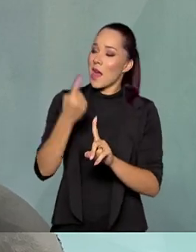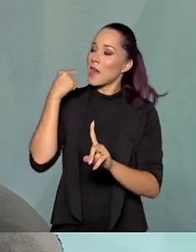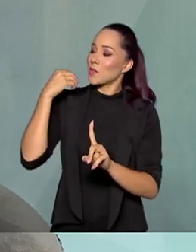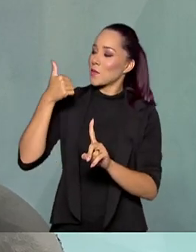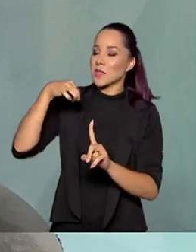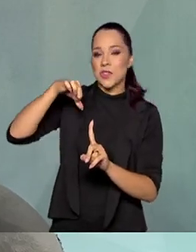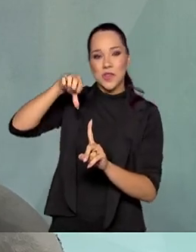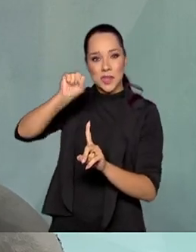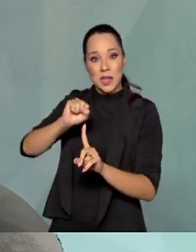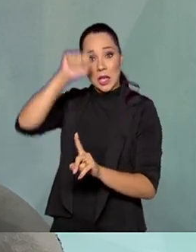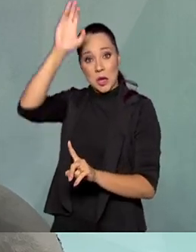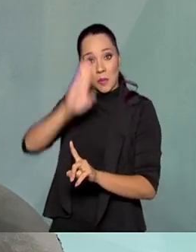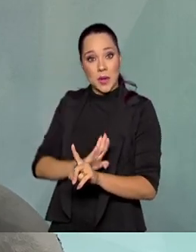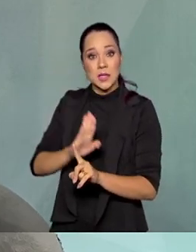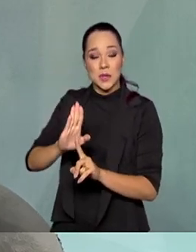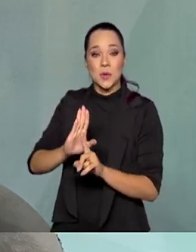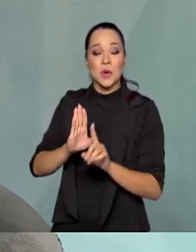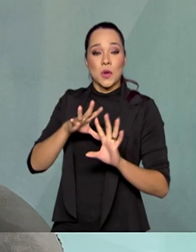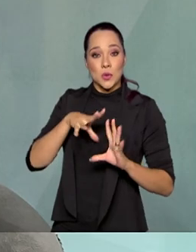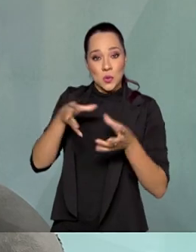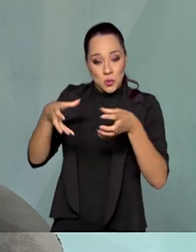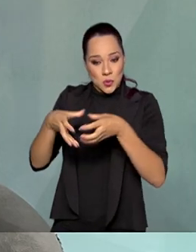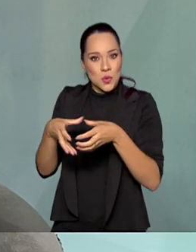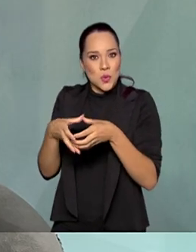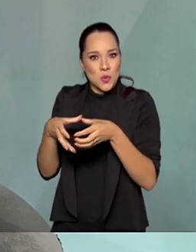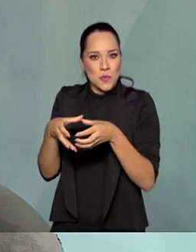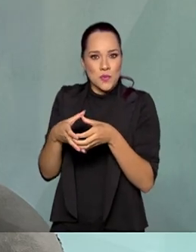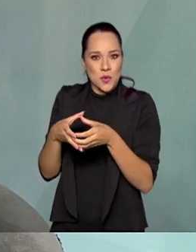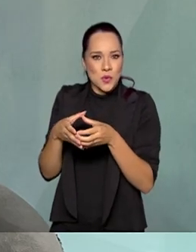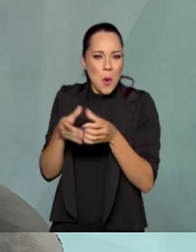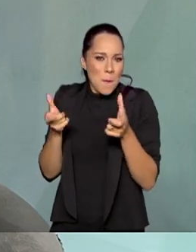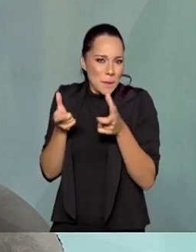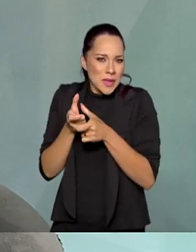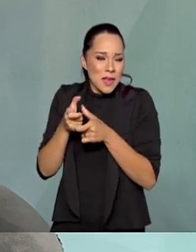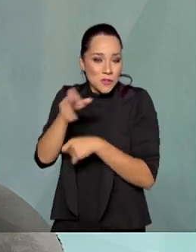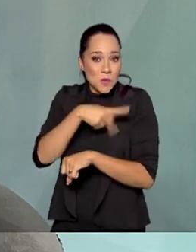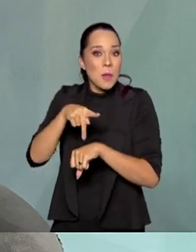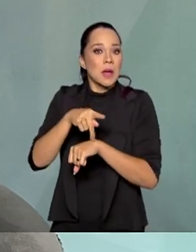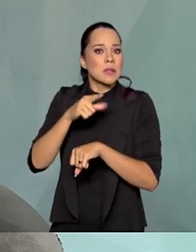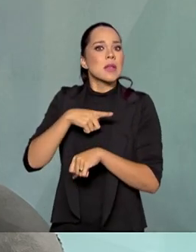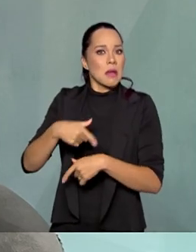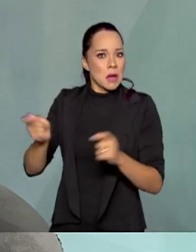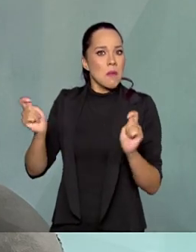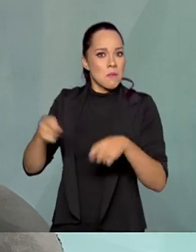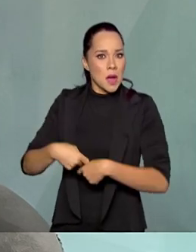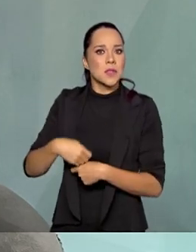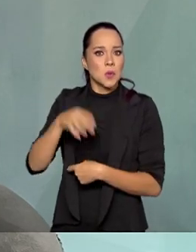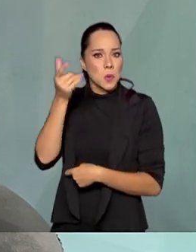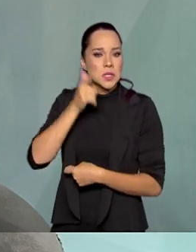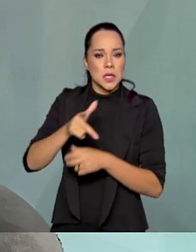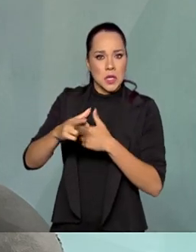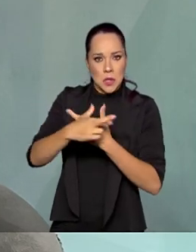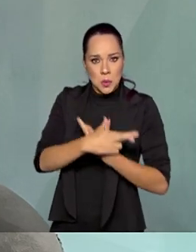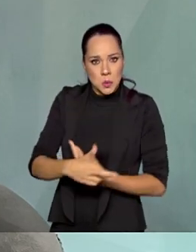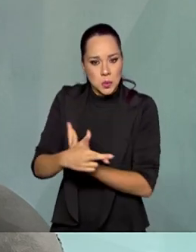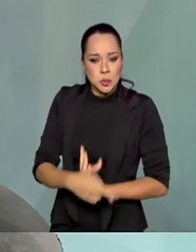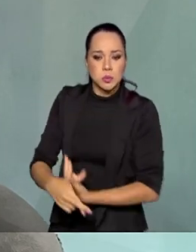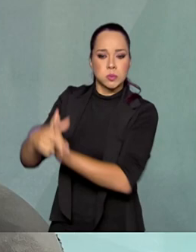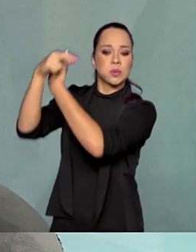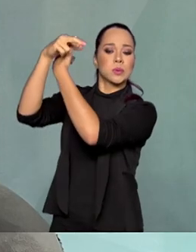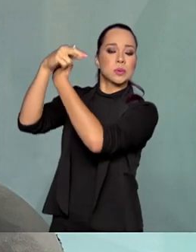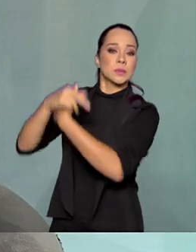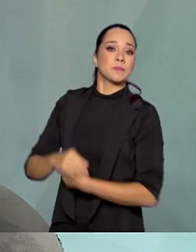80, colocar o Brasil no clube muito restrito de países que são capazes de colocar satélites em órbita.